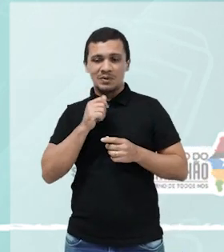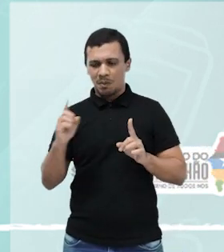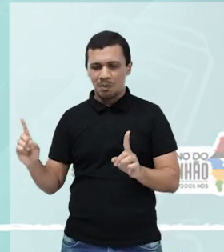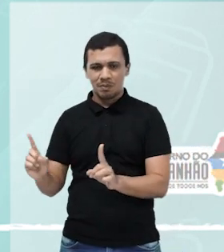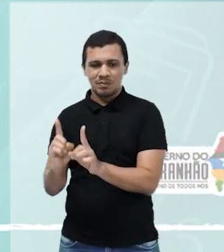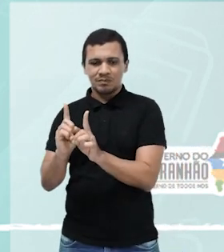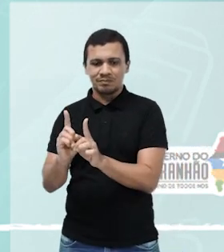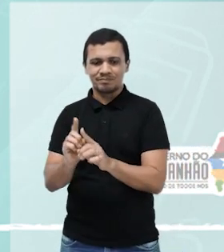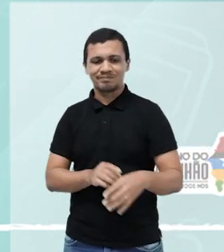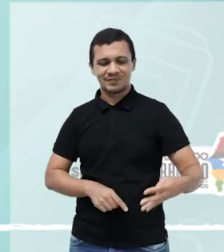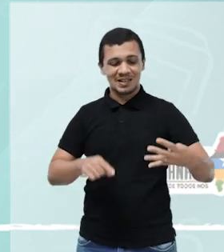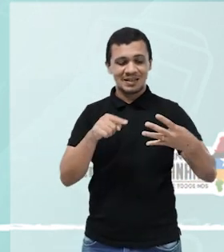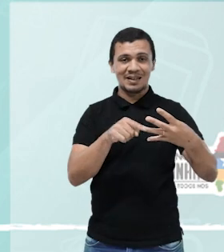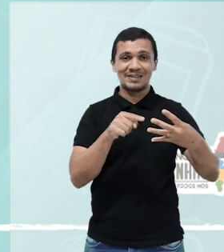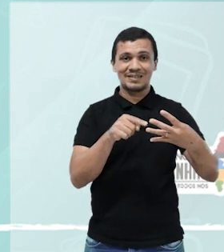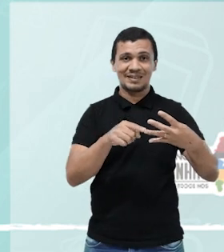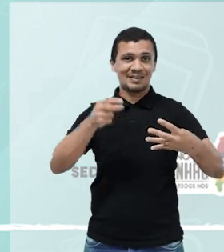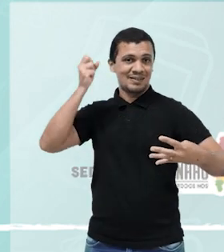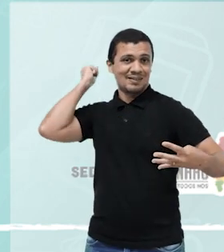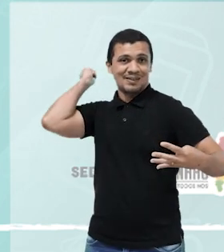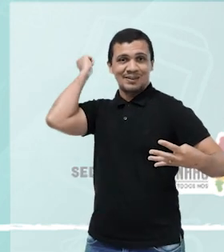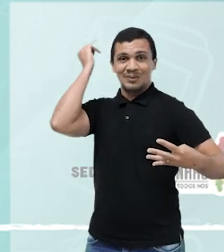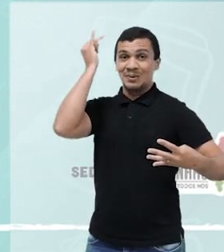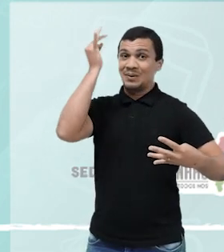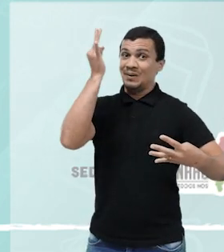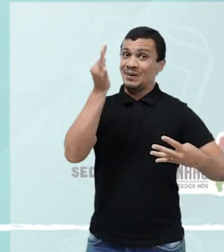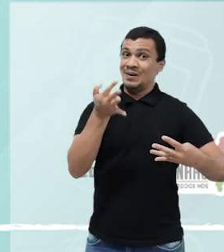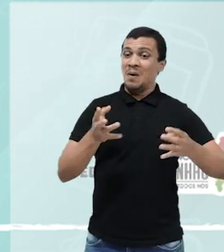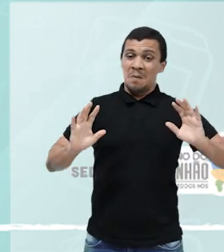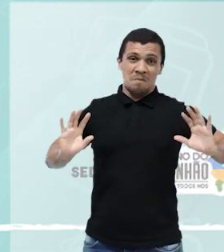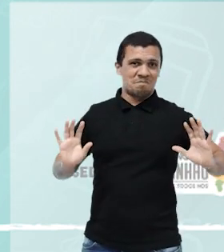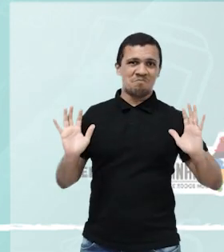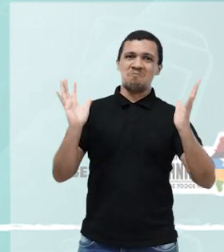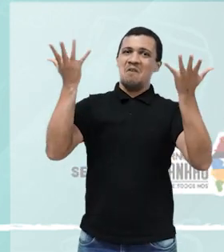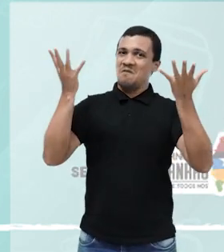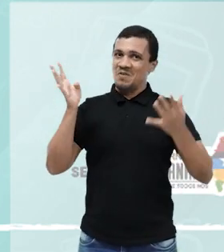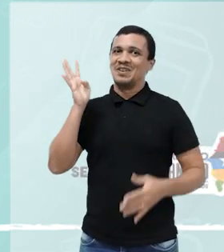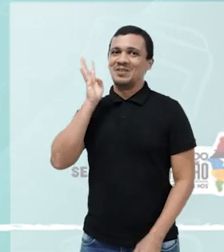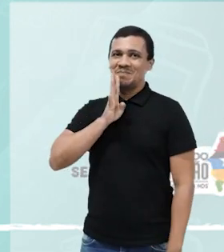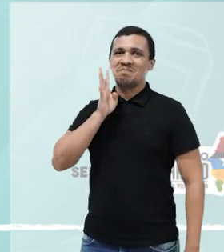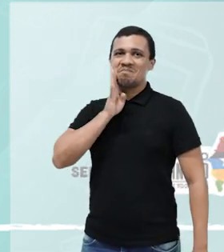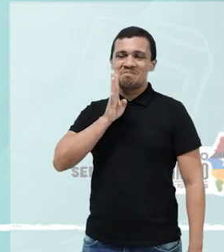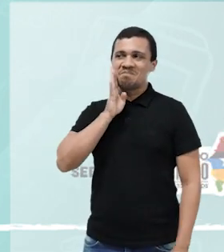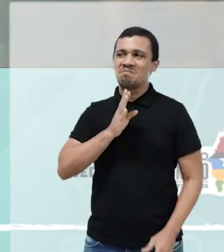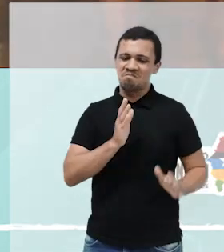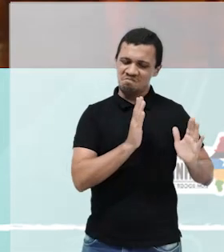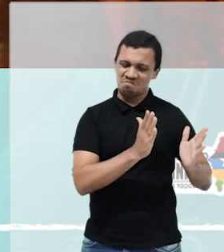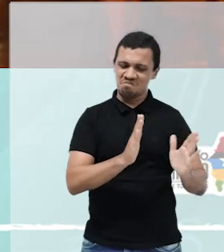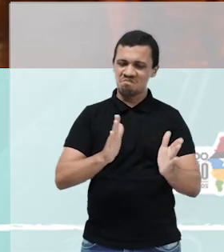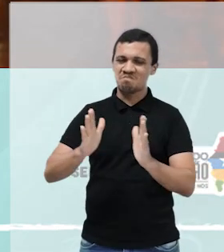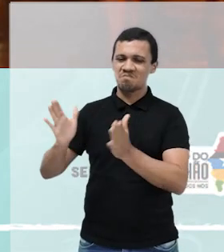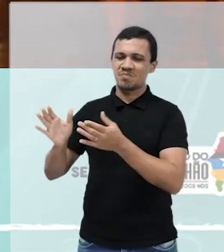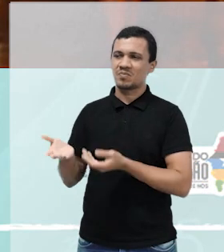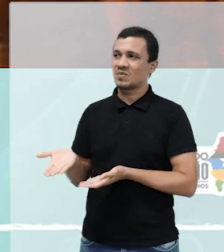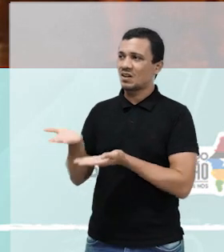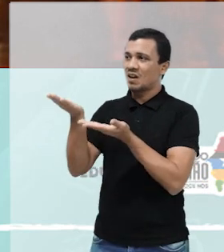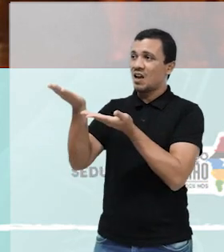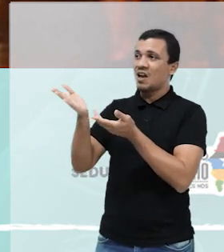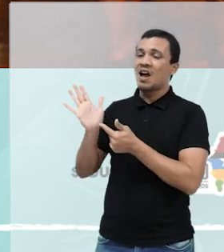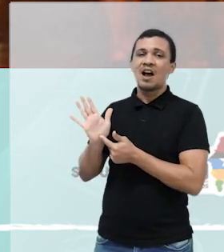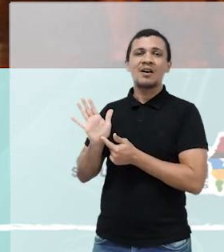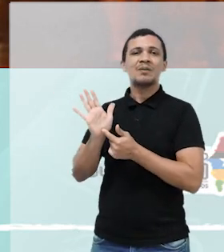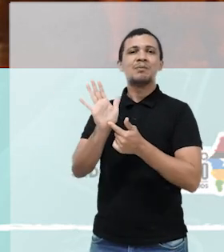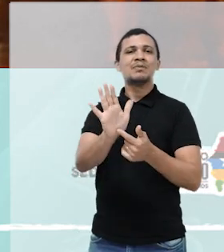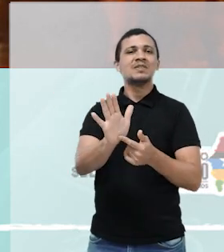meio da madrugada. E, meu amigo, a festa corre, que é uma beleza. Apresentando para vocês uma das variações comuns